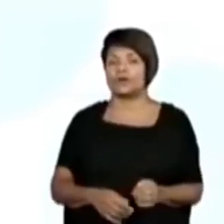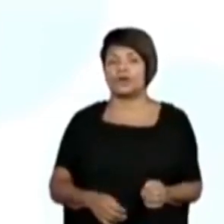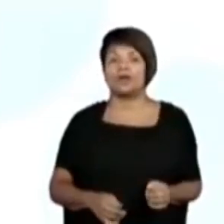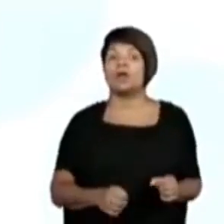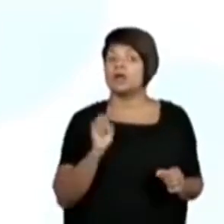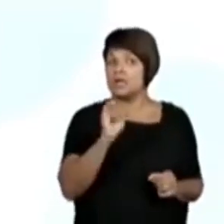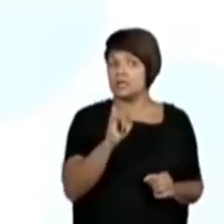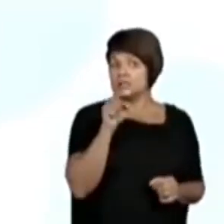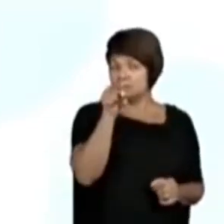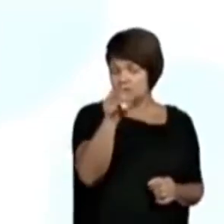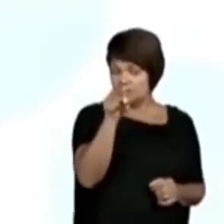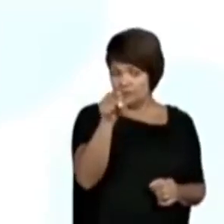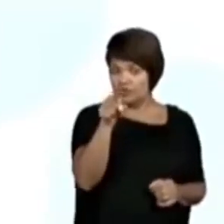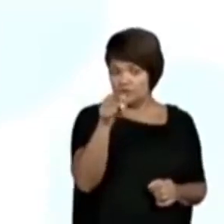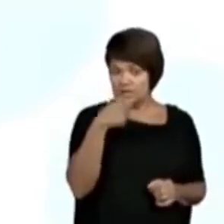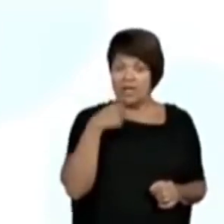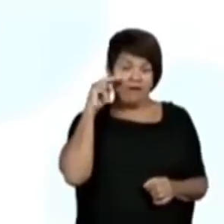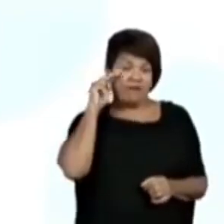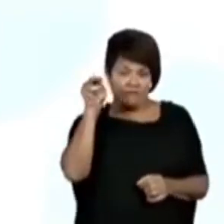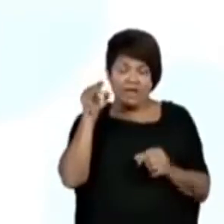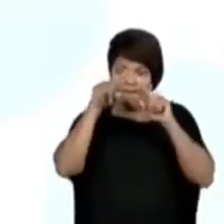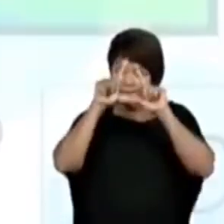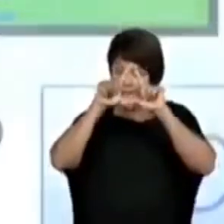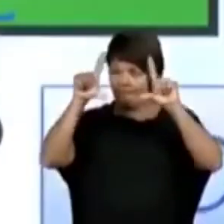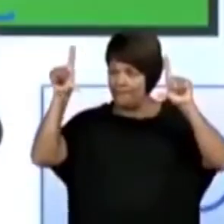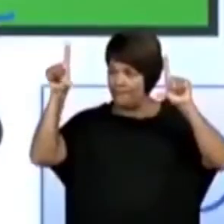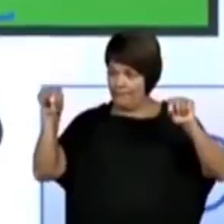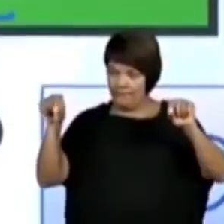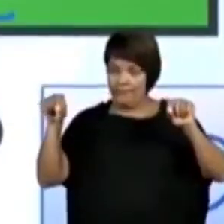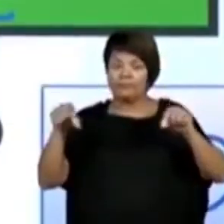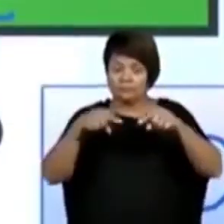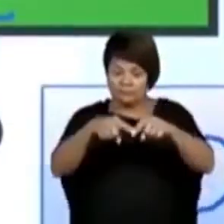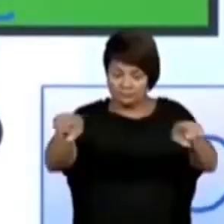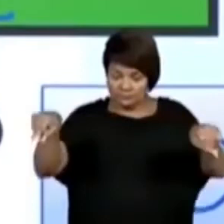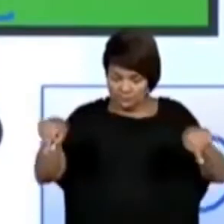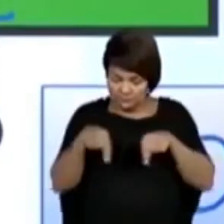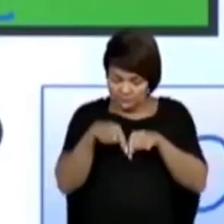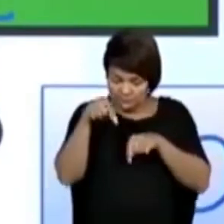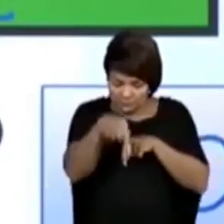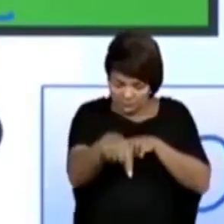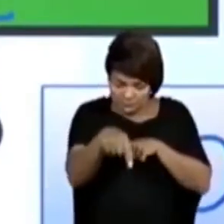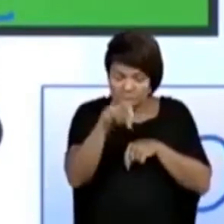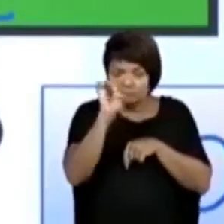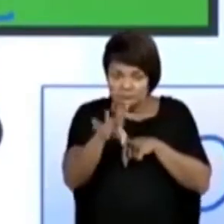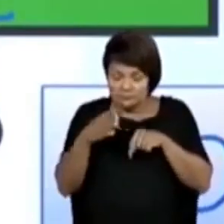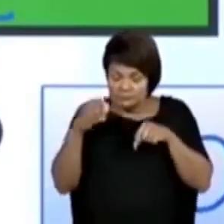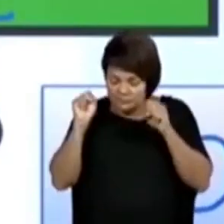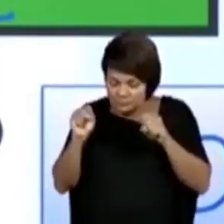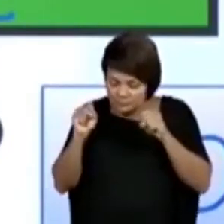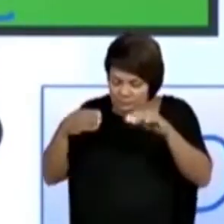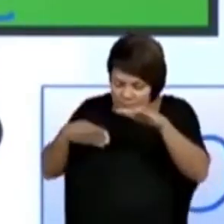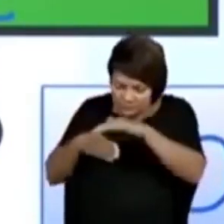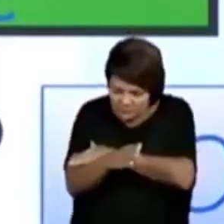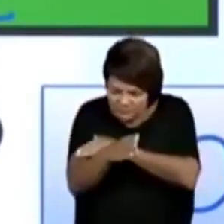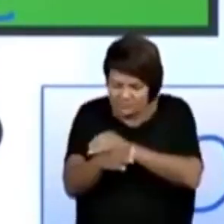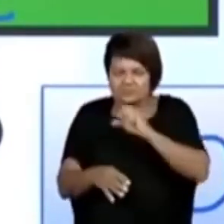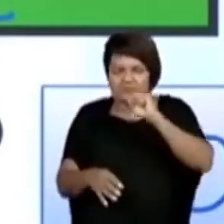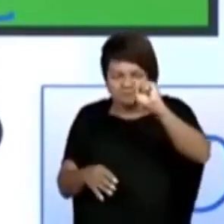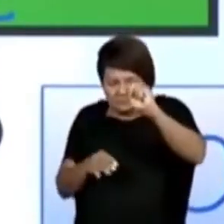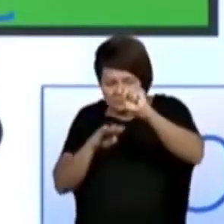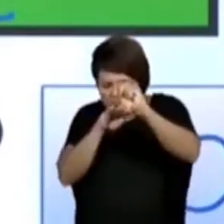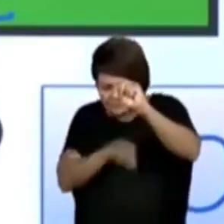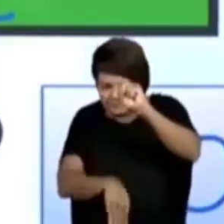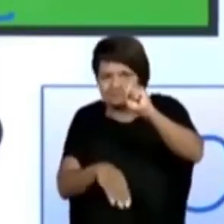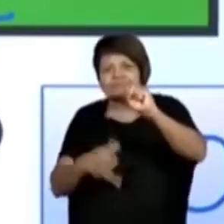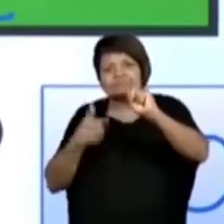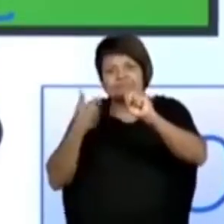Se vocês existem essa placa? Espaço reservado a crianças menores de 8